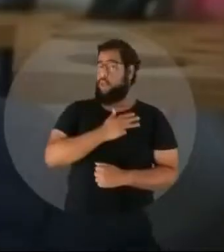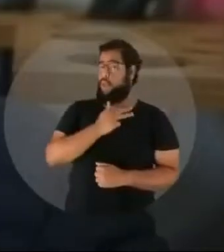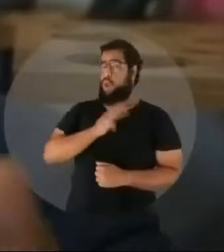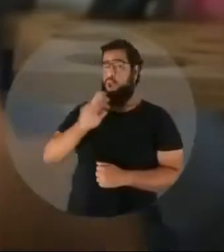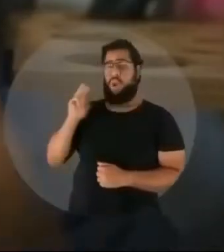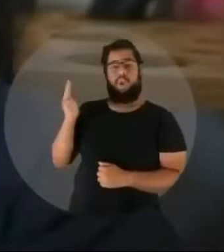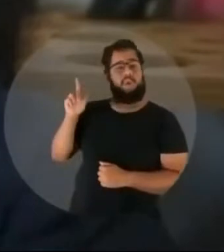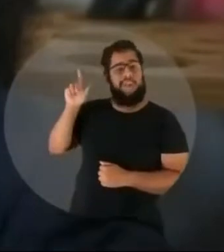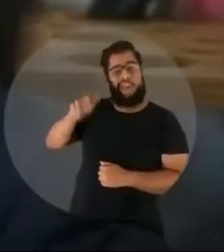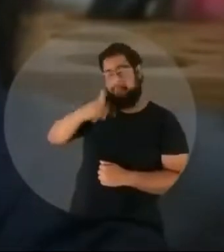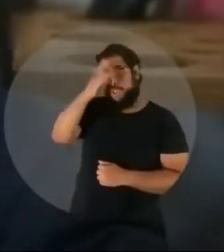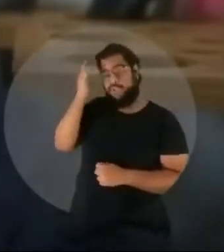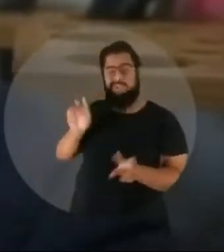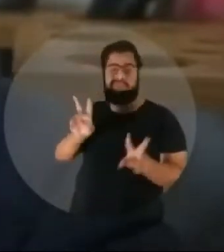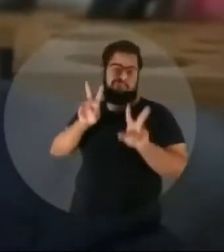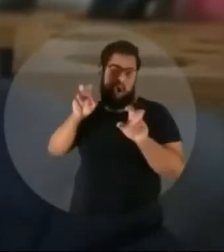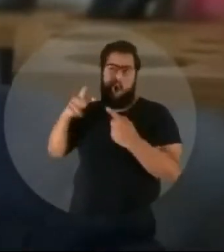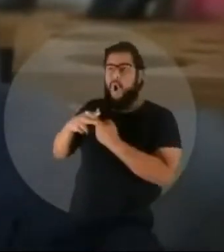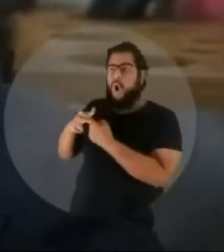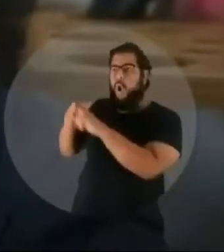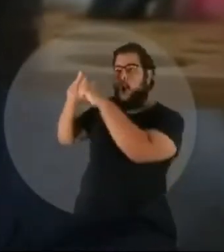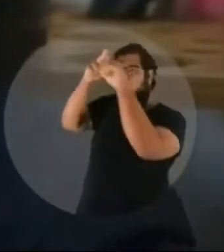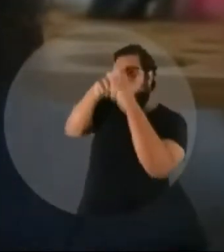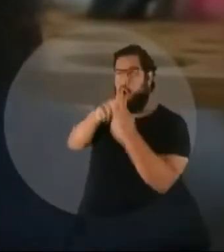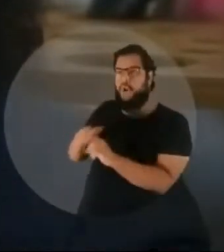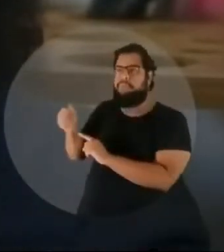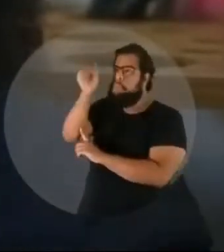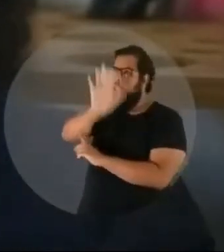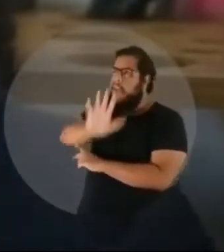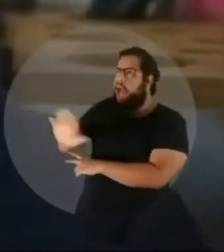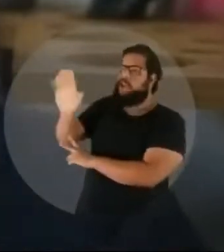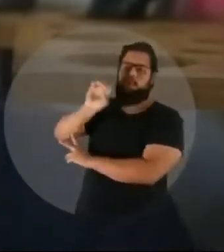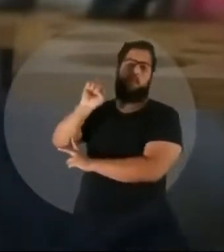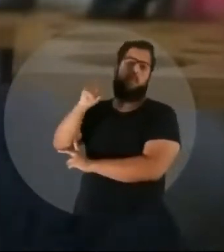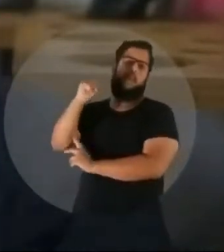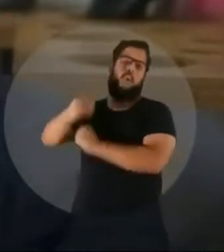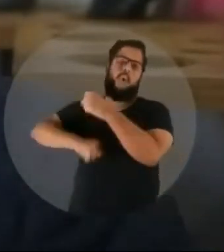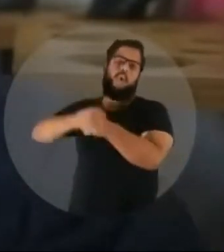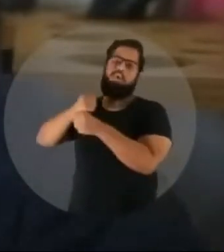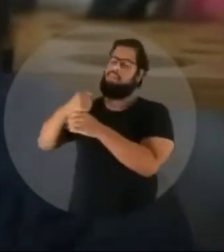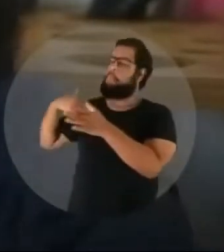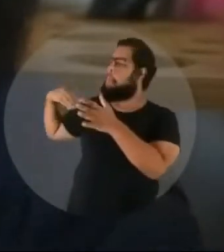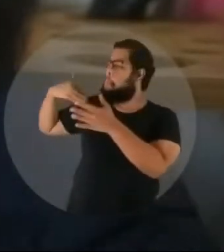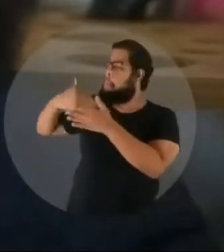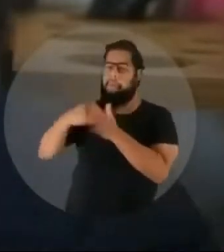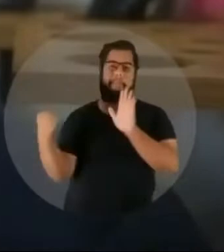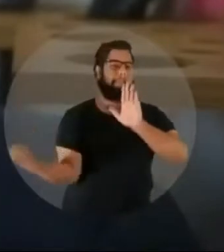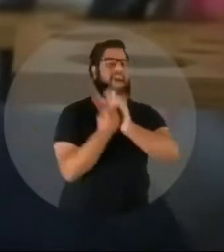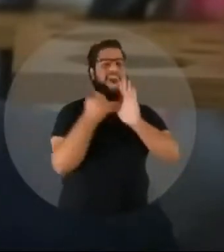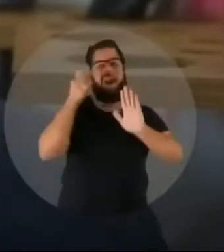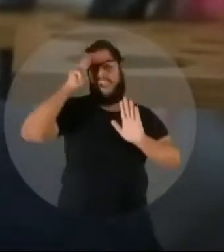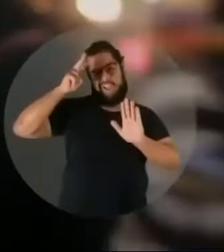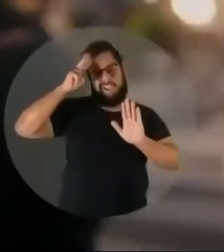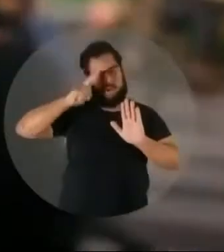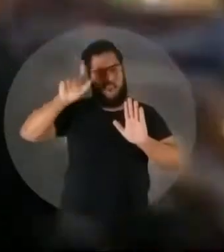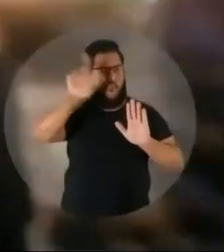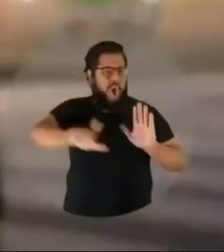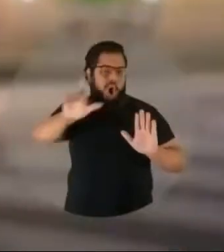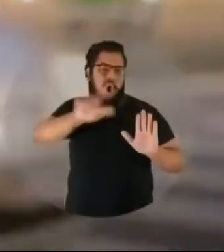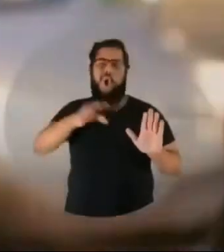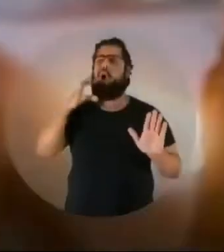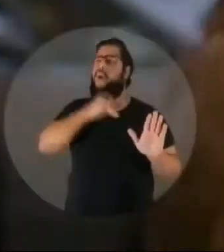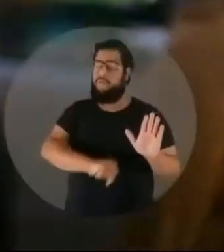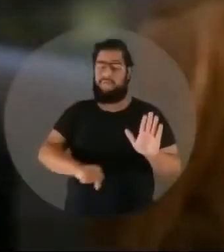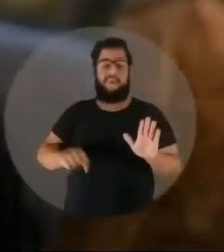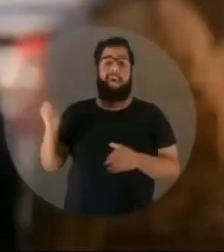O Lula foi o que consertou esse país aqui em oito anos. Foi o melhor da história, indiscutivelmente. O Brasil